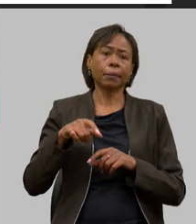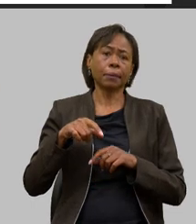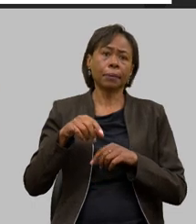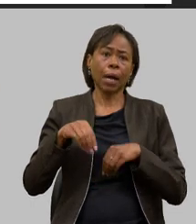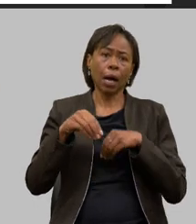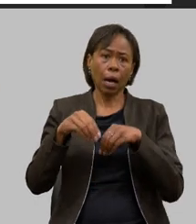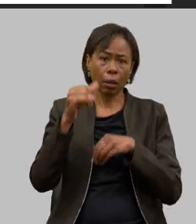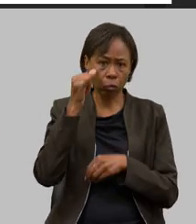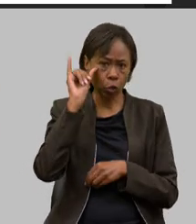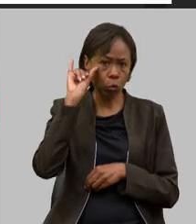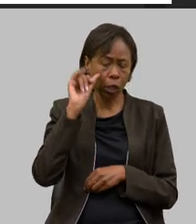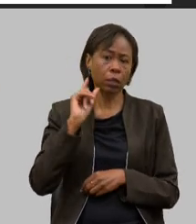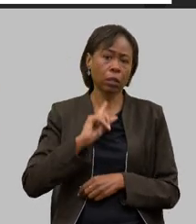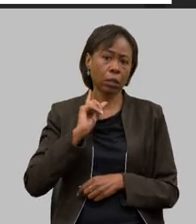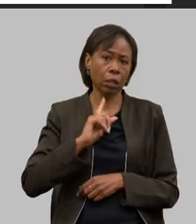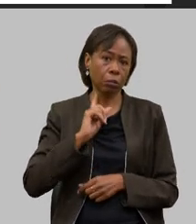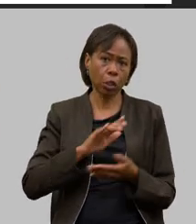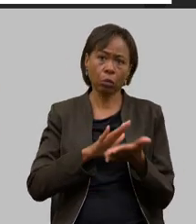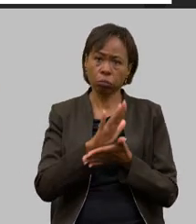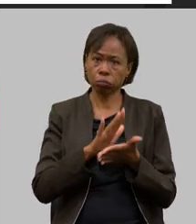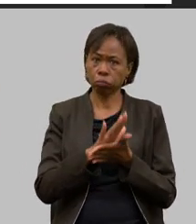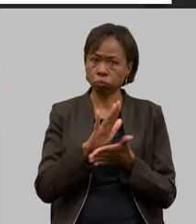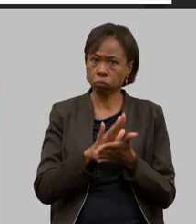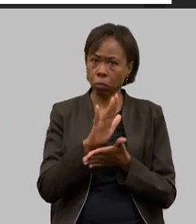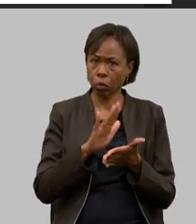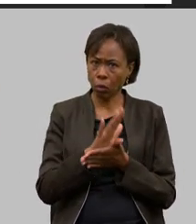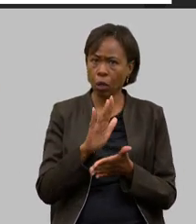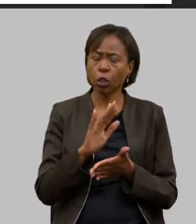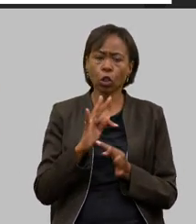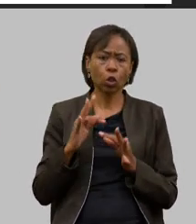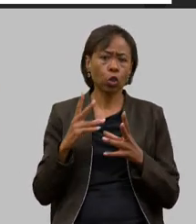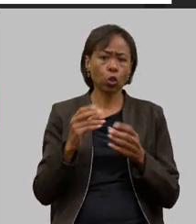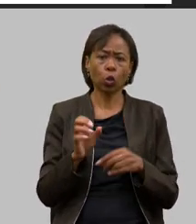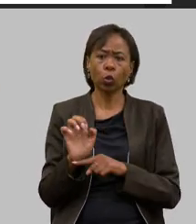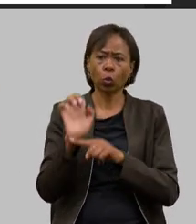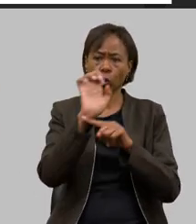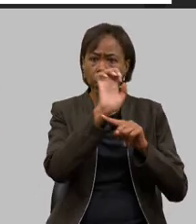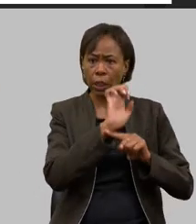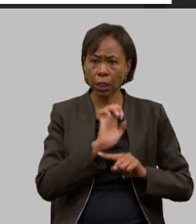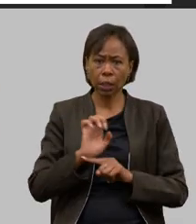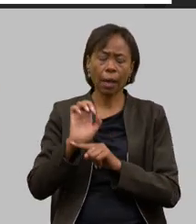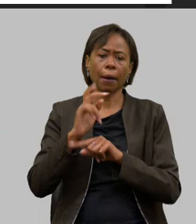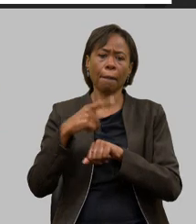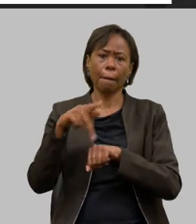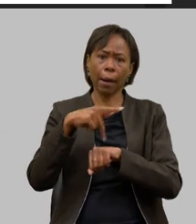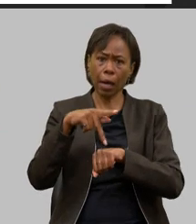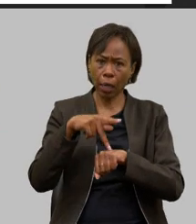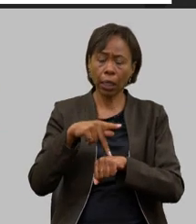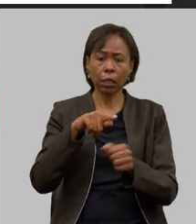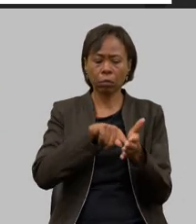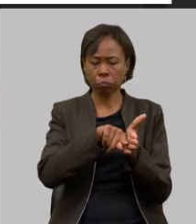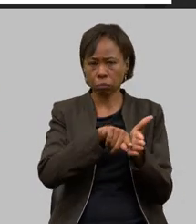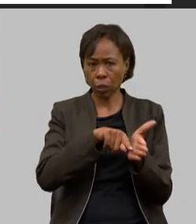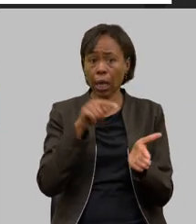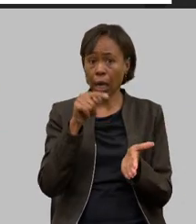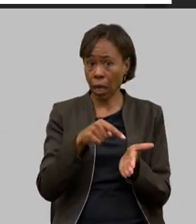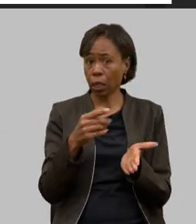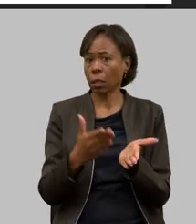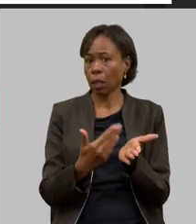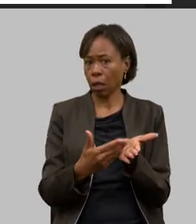publicações e que todos os estados e todos os países consomem vorazmente esse nosso caderno